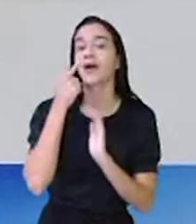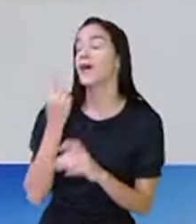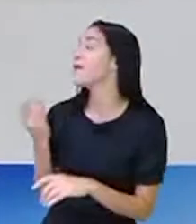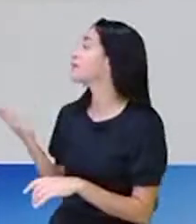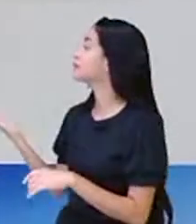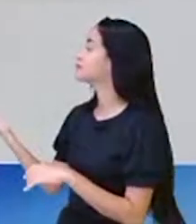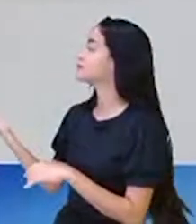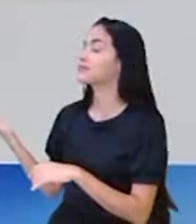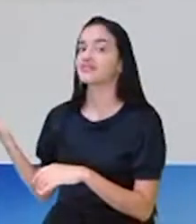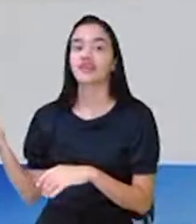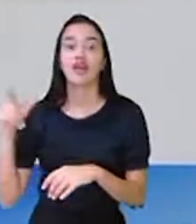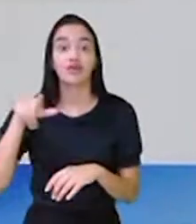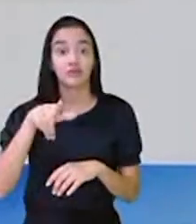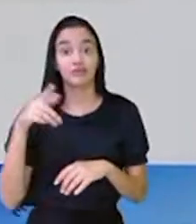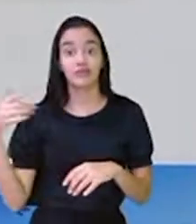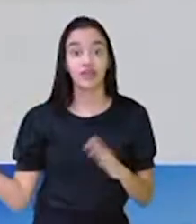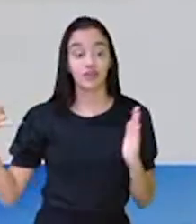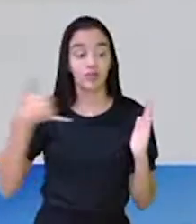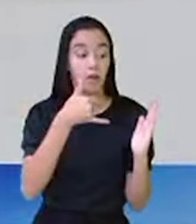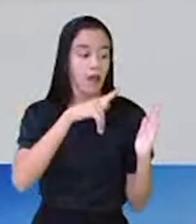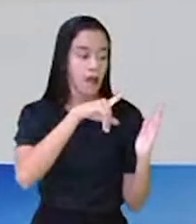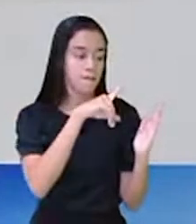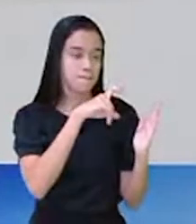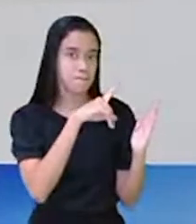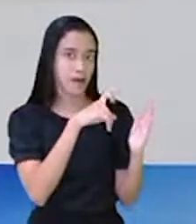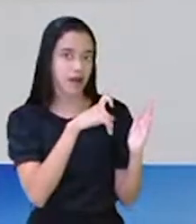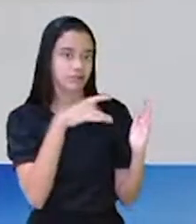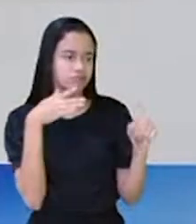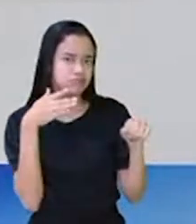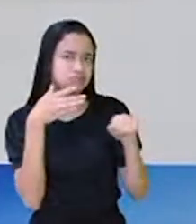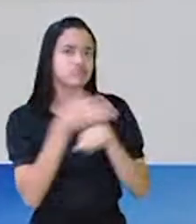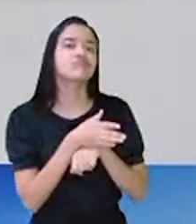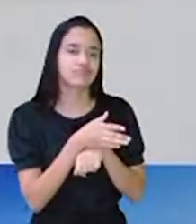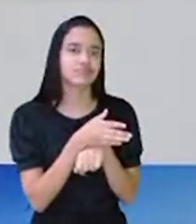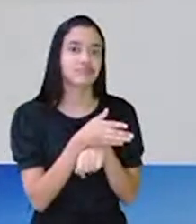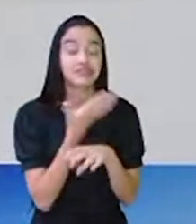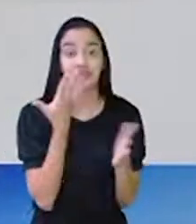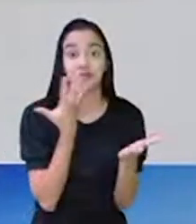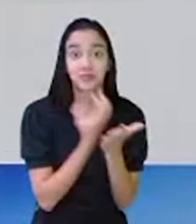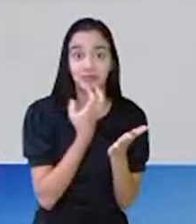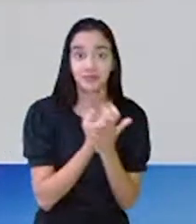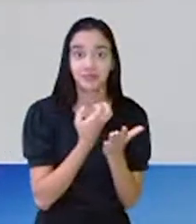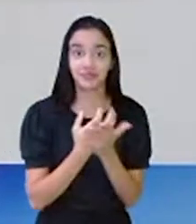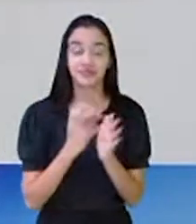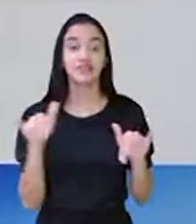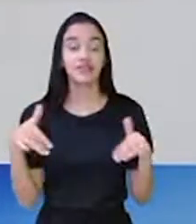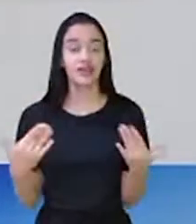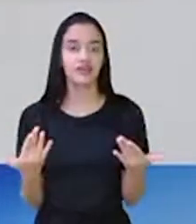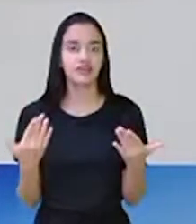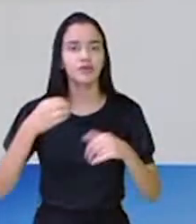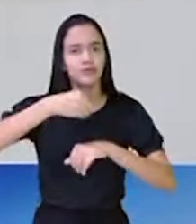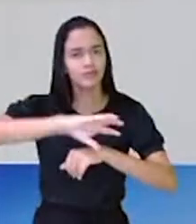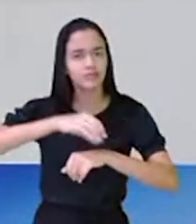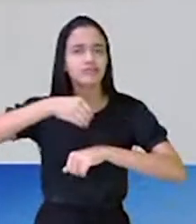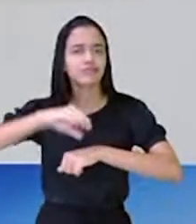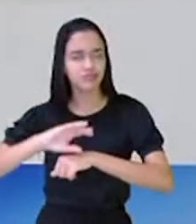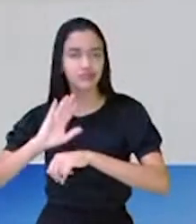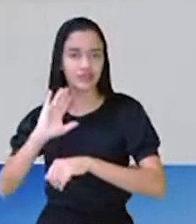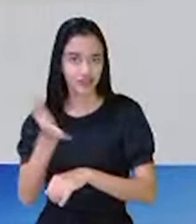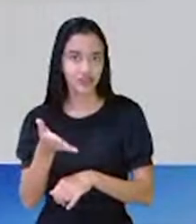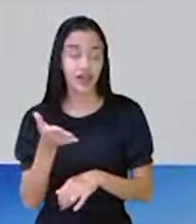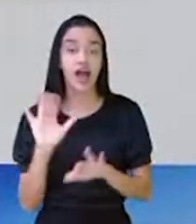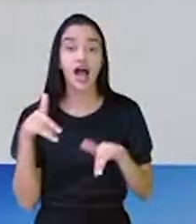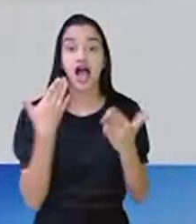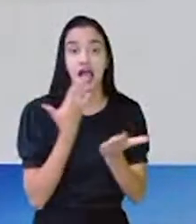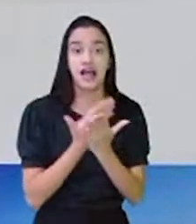tela. É só você aproximar a câmera e já sabe que pode baixar. Então, os recadinhos estão dados, né?